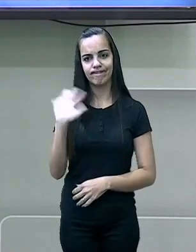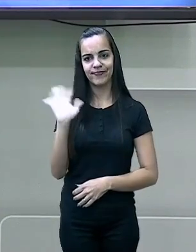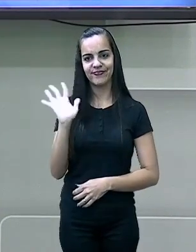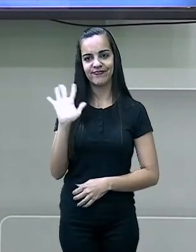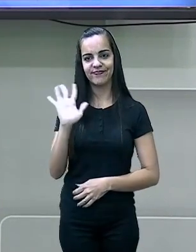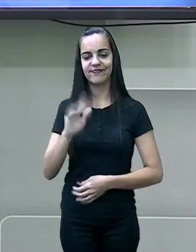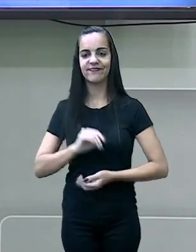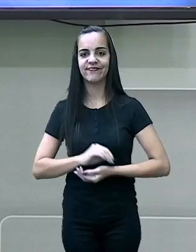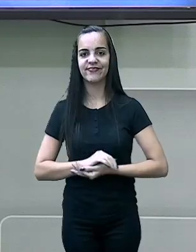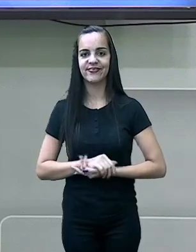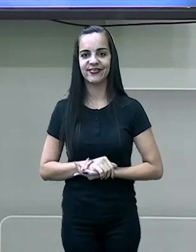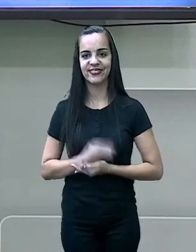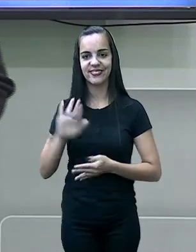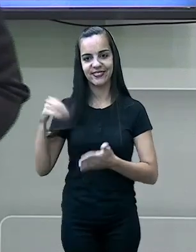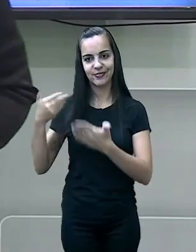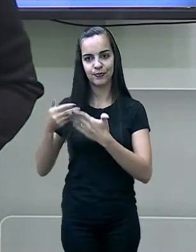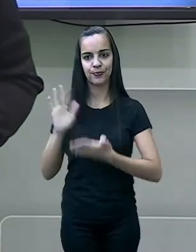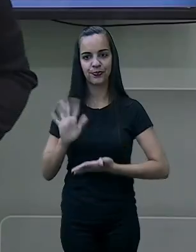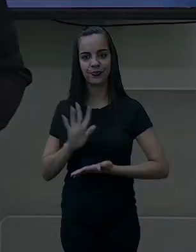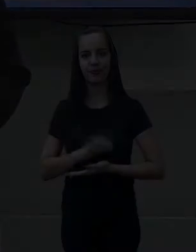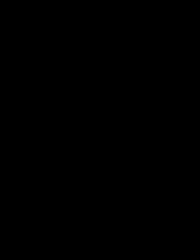Tchau, tchau. Até a próxima.